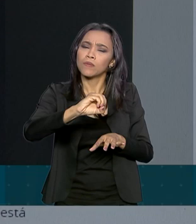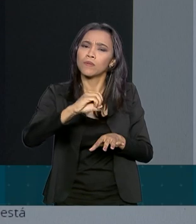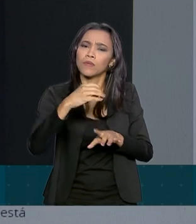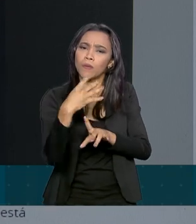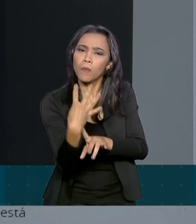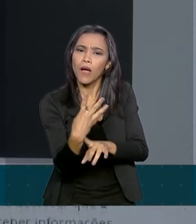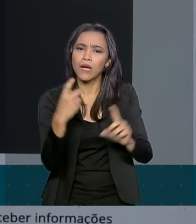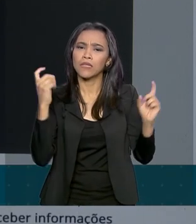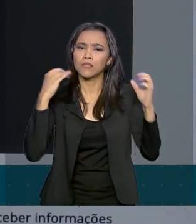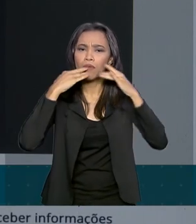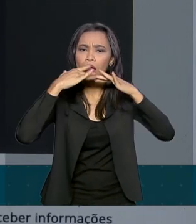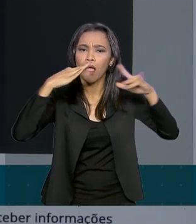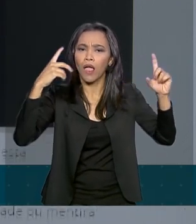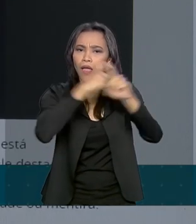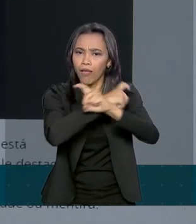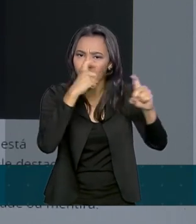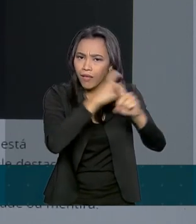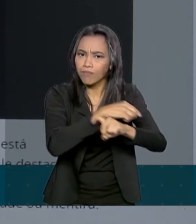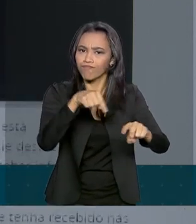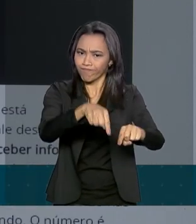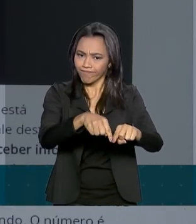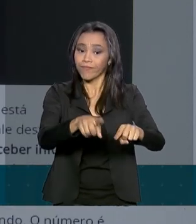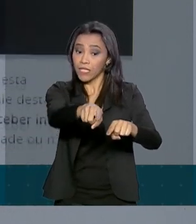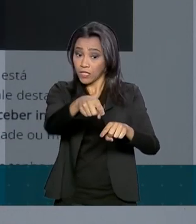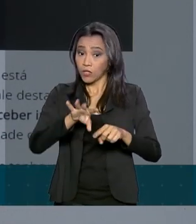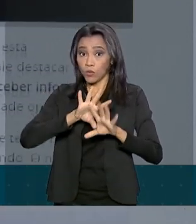E esses esclarecimentos estão no site do Ministério.